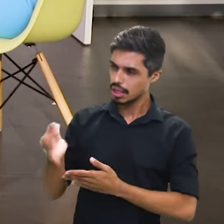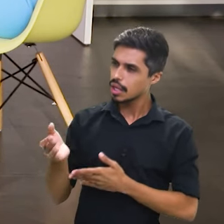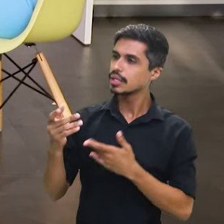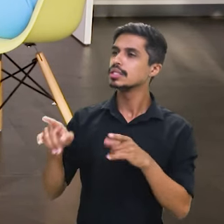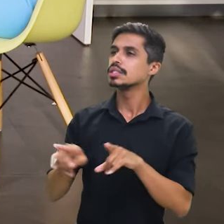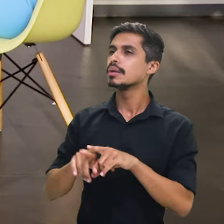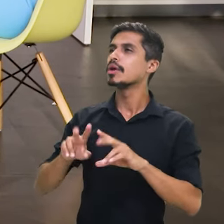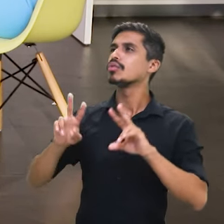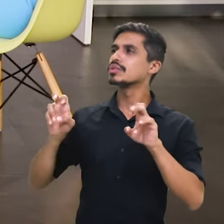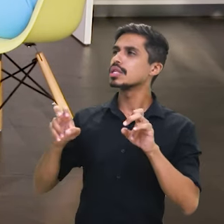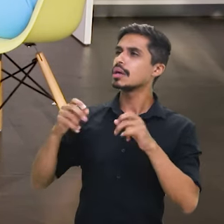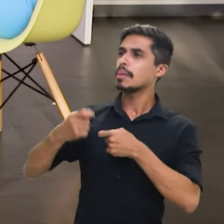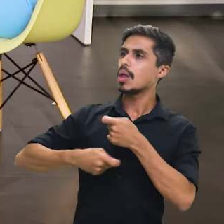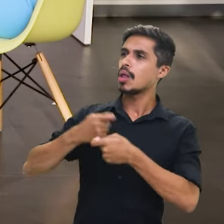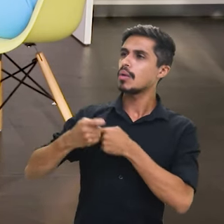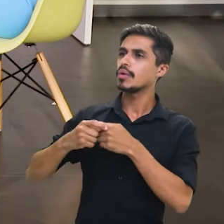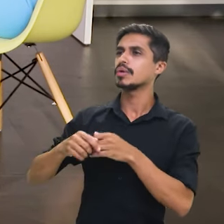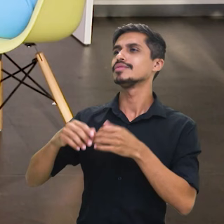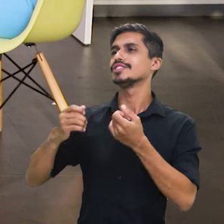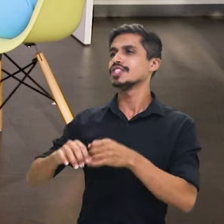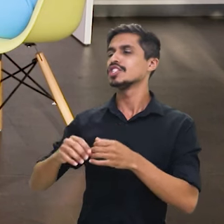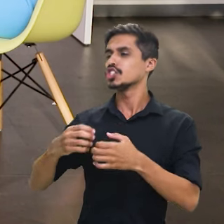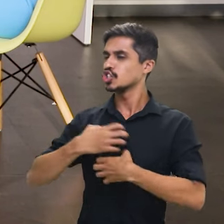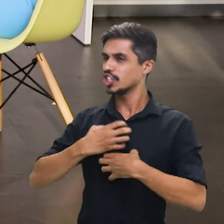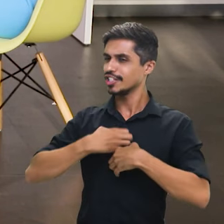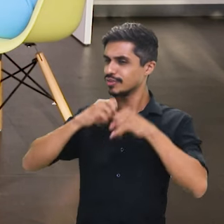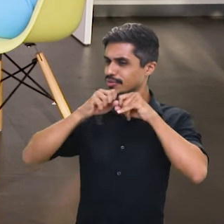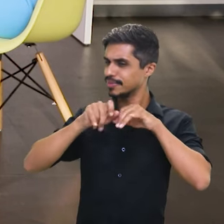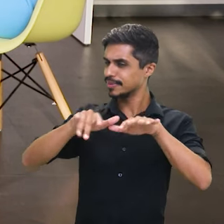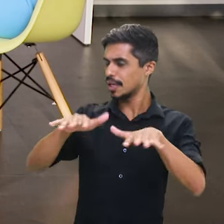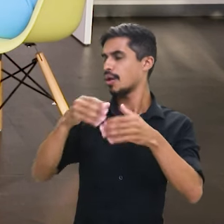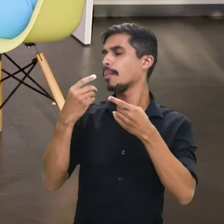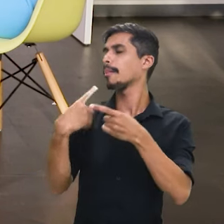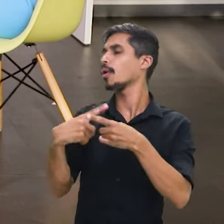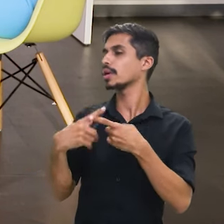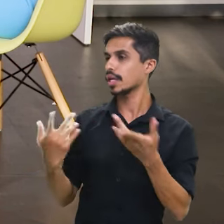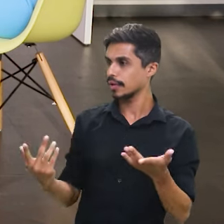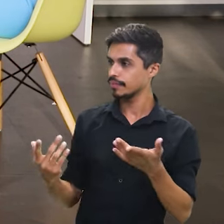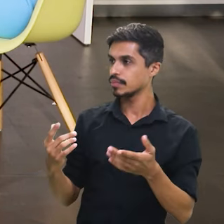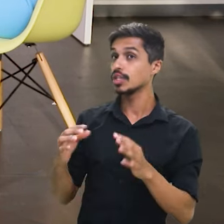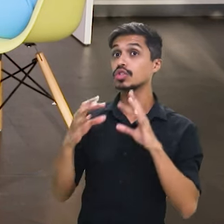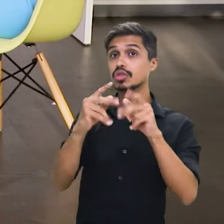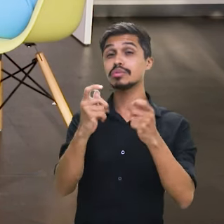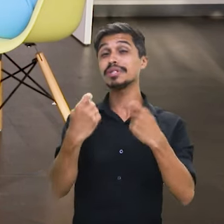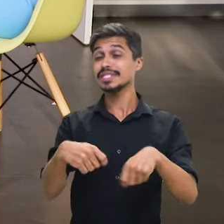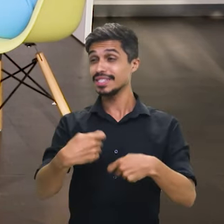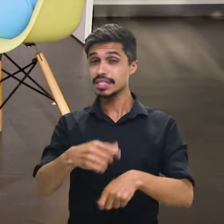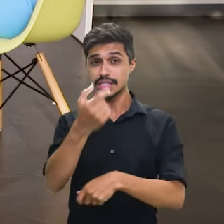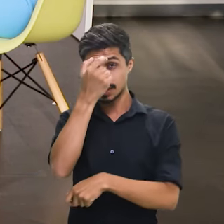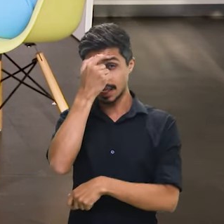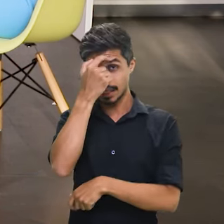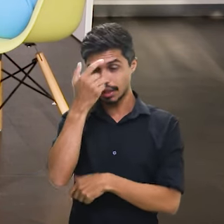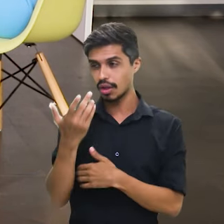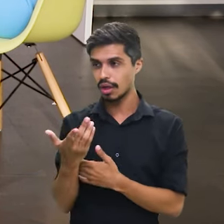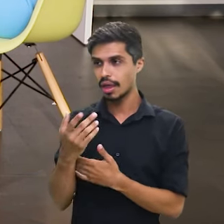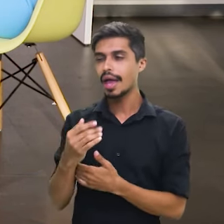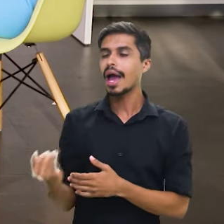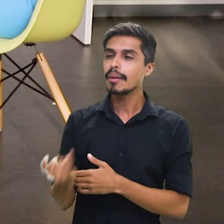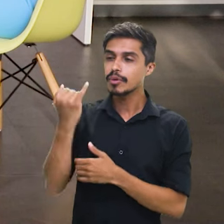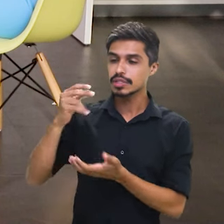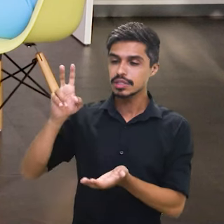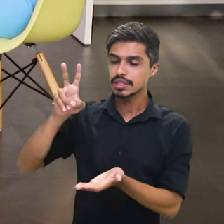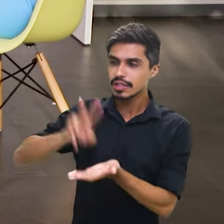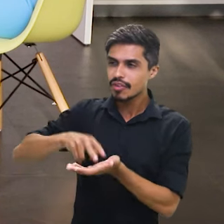essa questão toda econômica de escoar a produção. Qual a importância disso para que realmente o povo entenda a